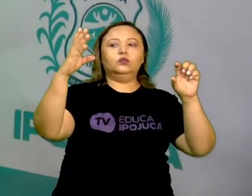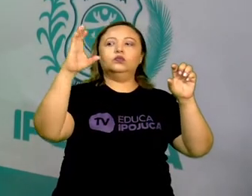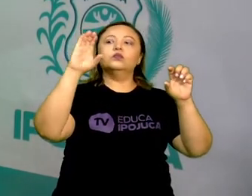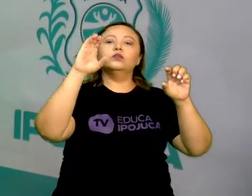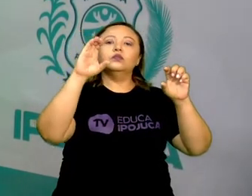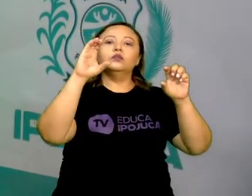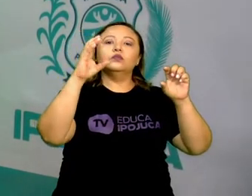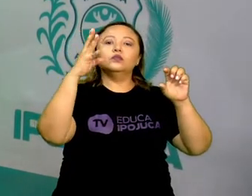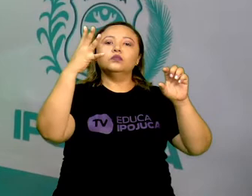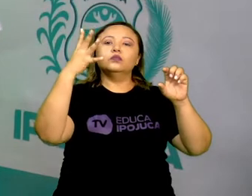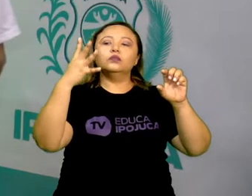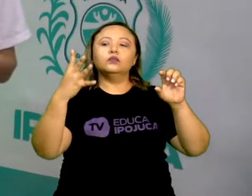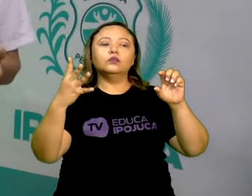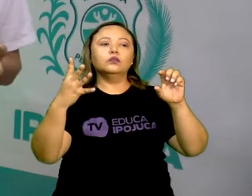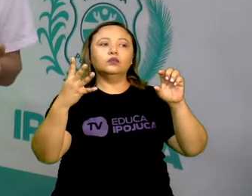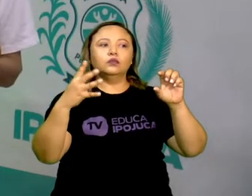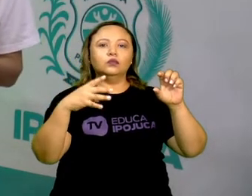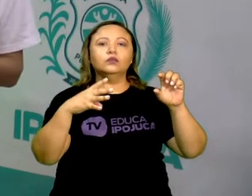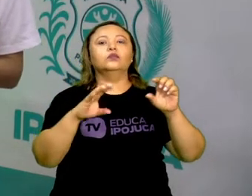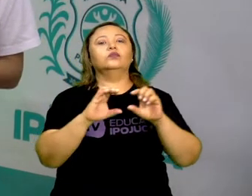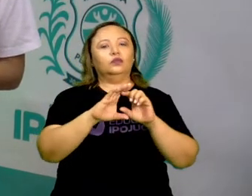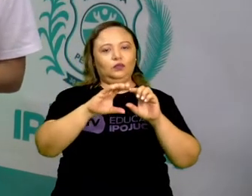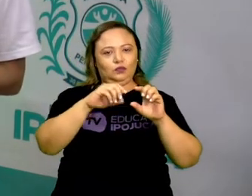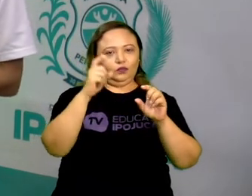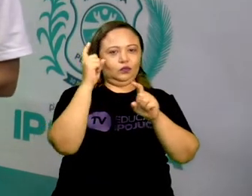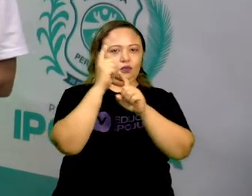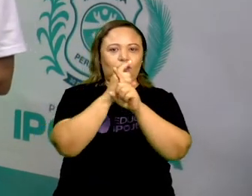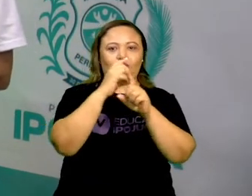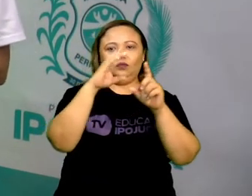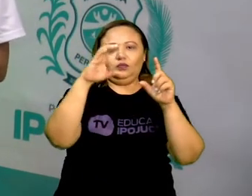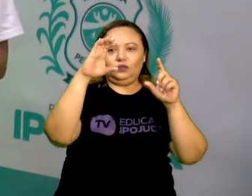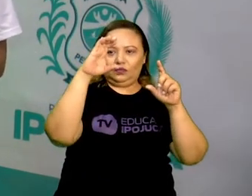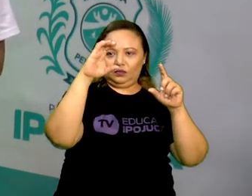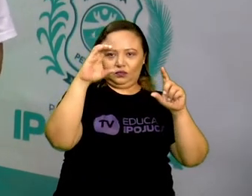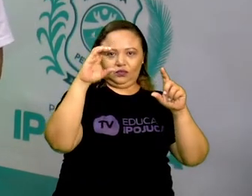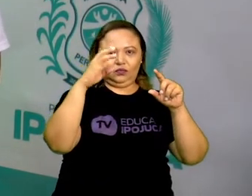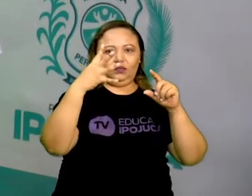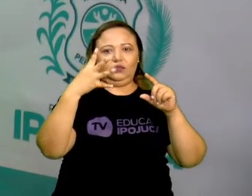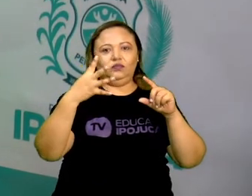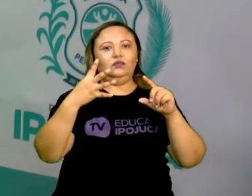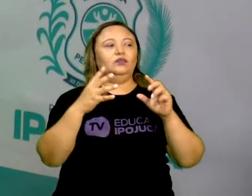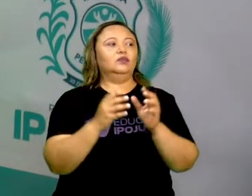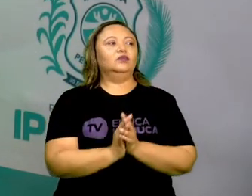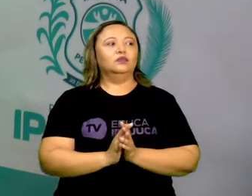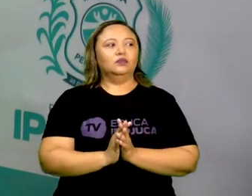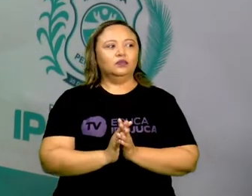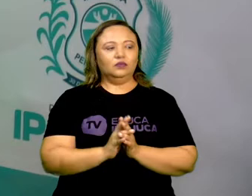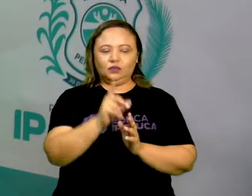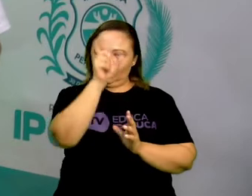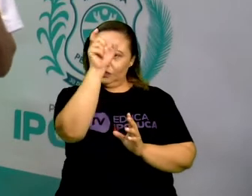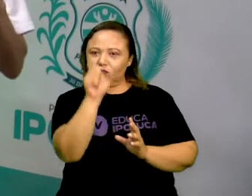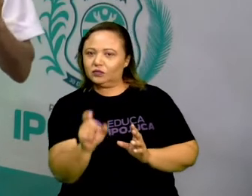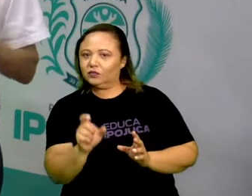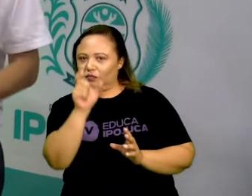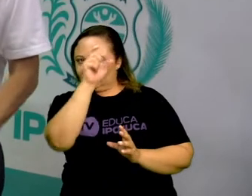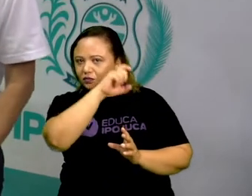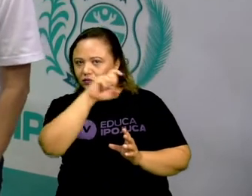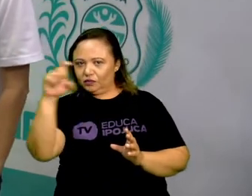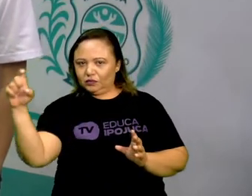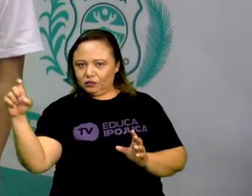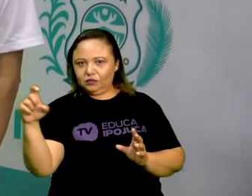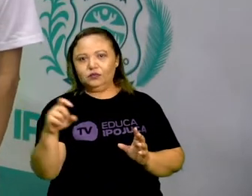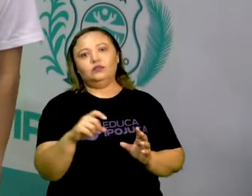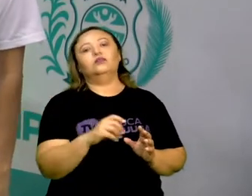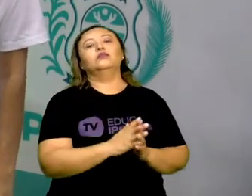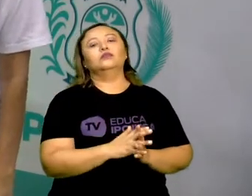C, 4. Não fica fácil localizar os objetos assim com as colunas, com a